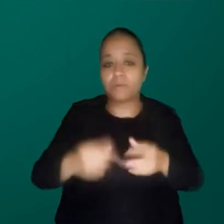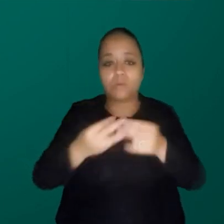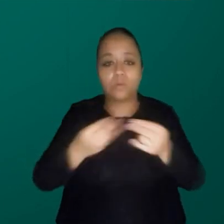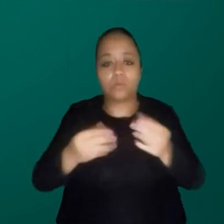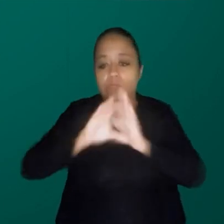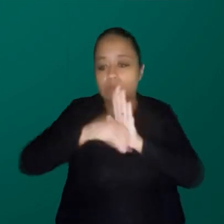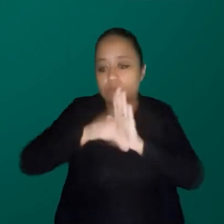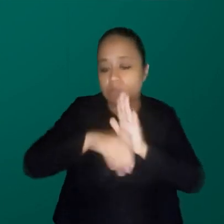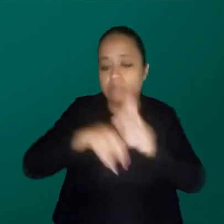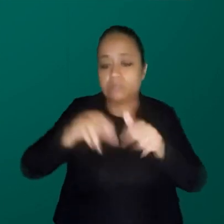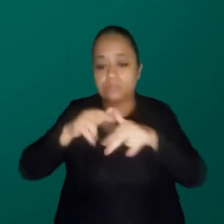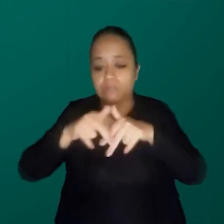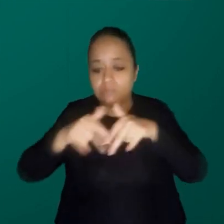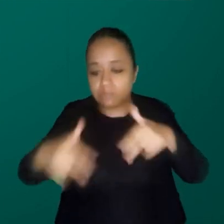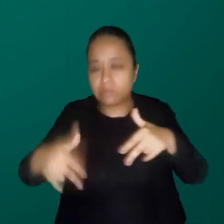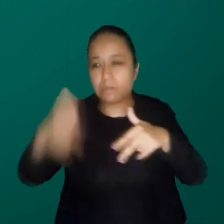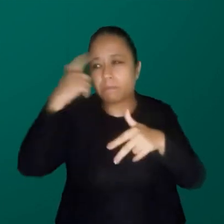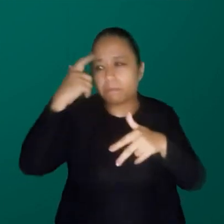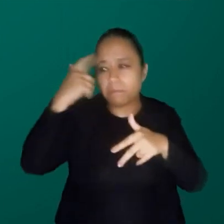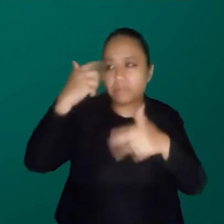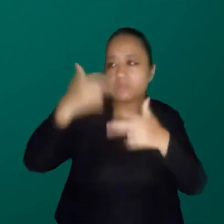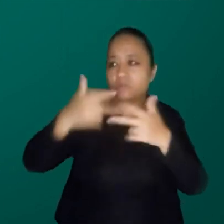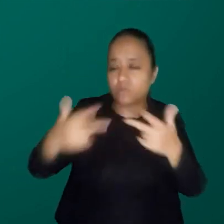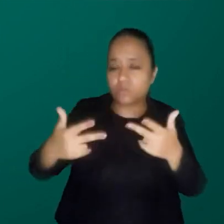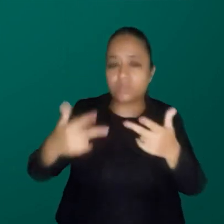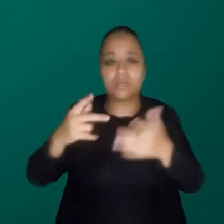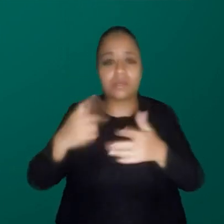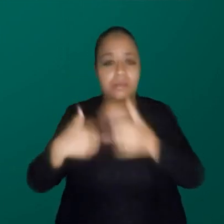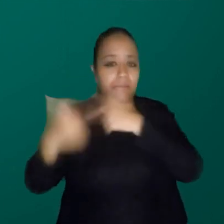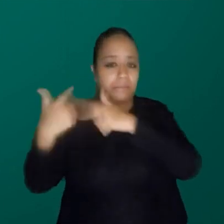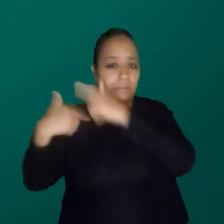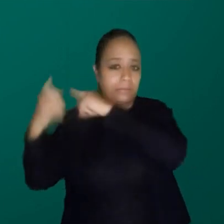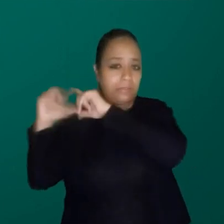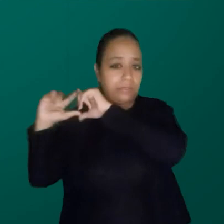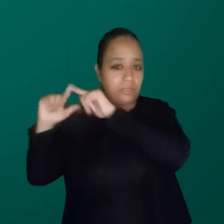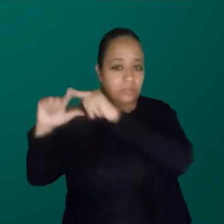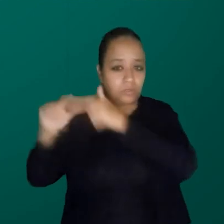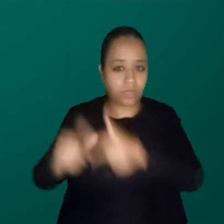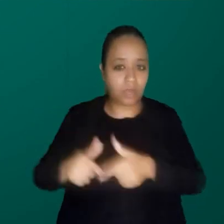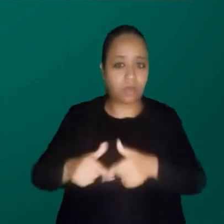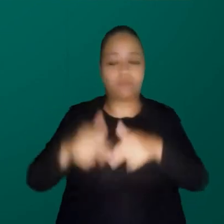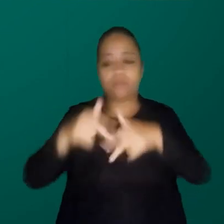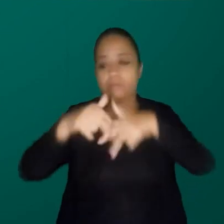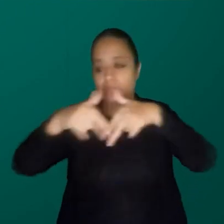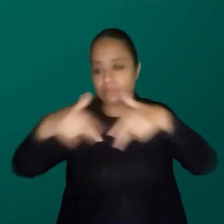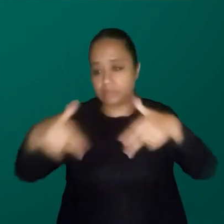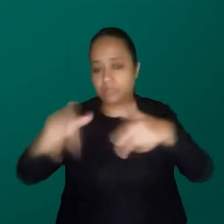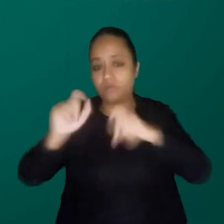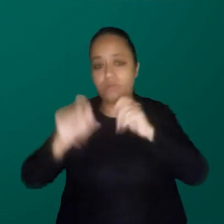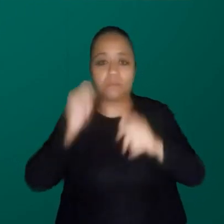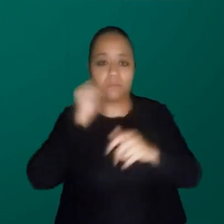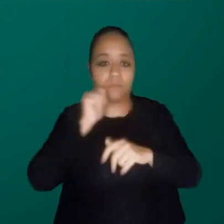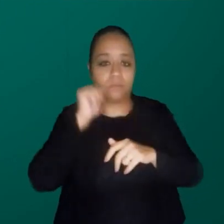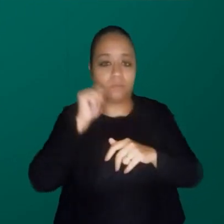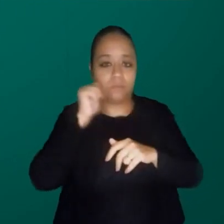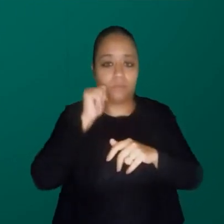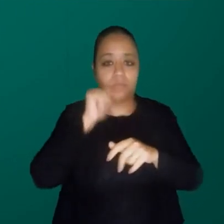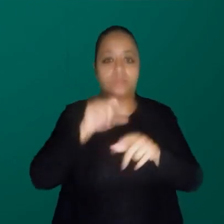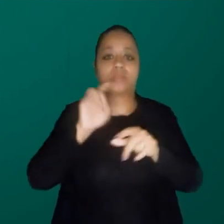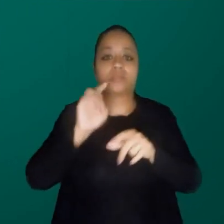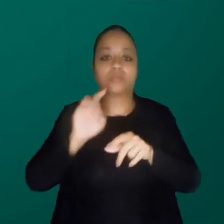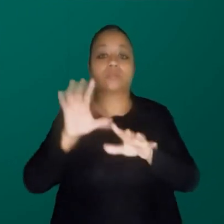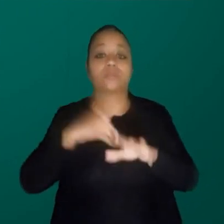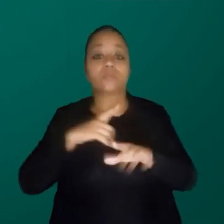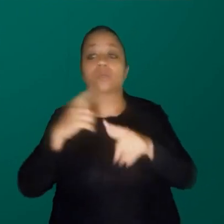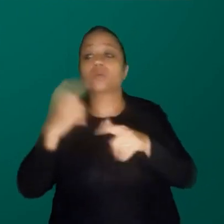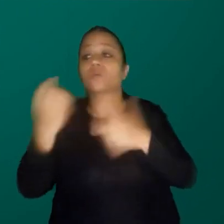conceito do gênero, que a gente ainda pensa ele de forma muito binária, e a gente fala questão de gênero, a está falando das questões das mulheres, quando